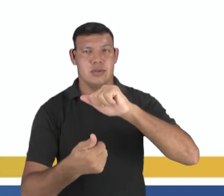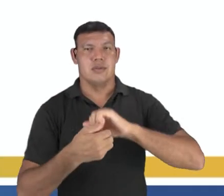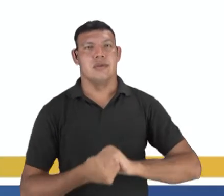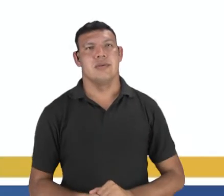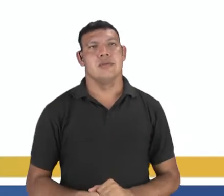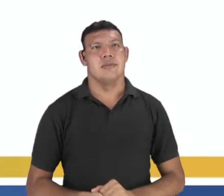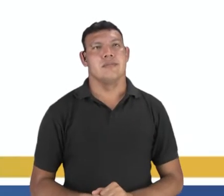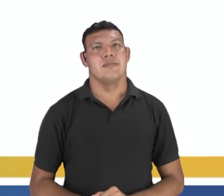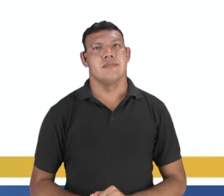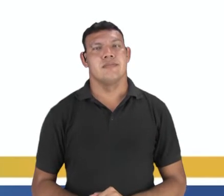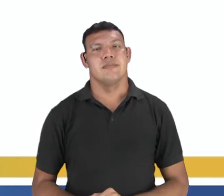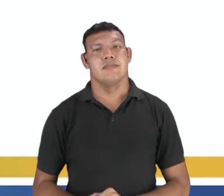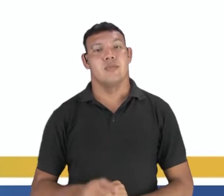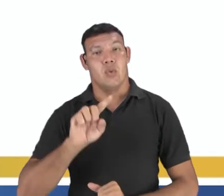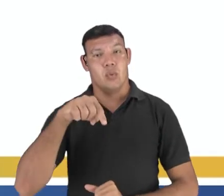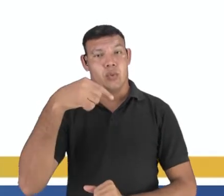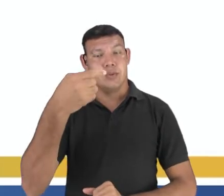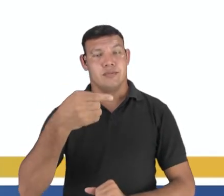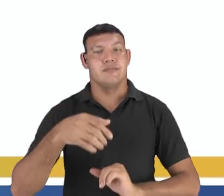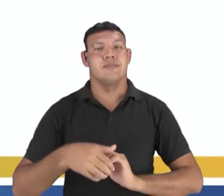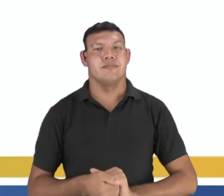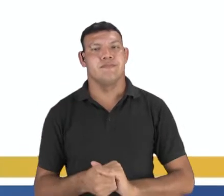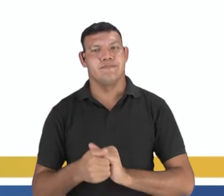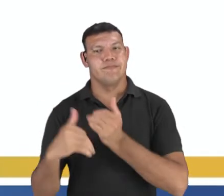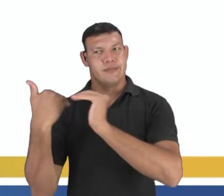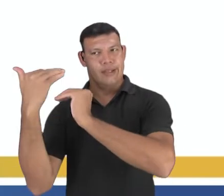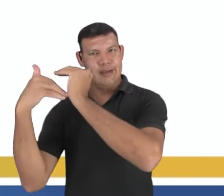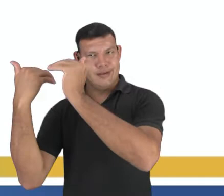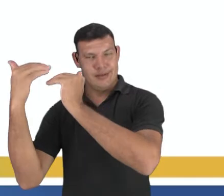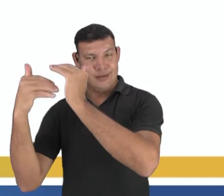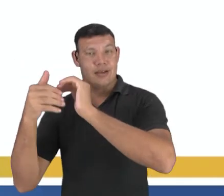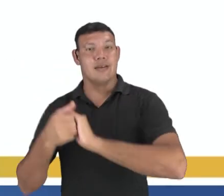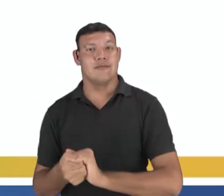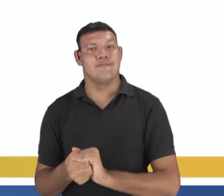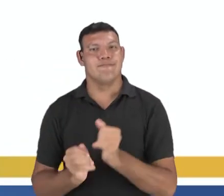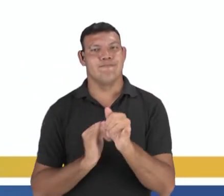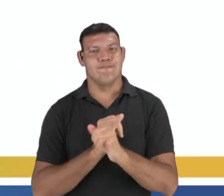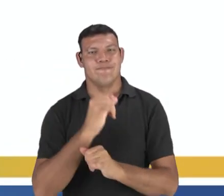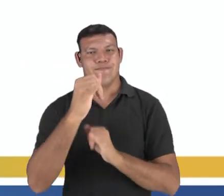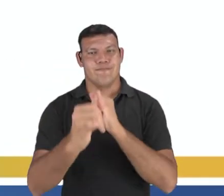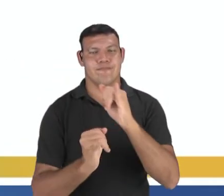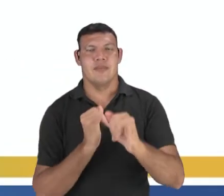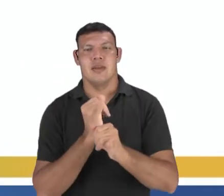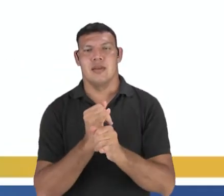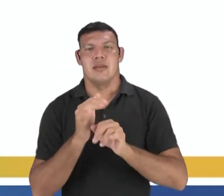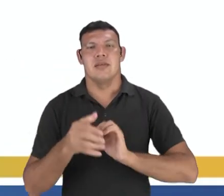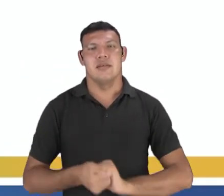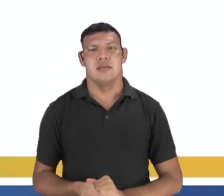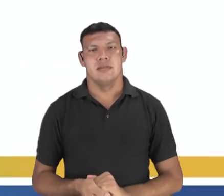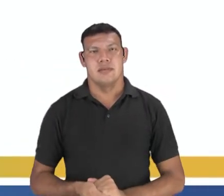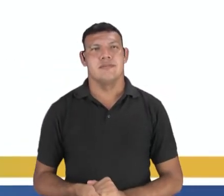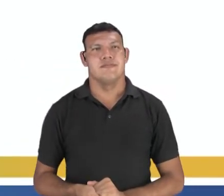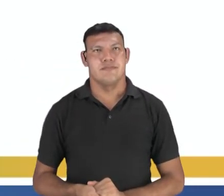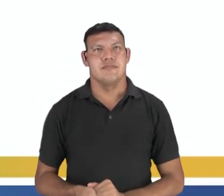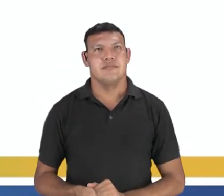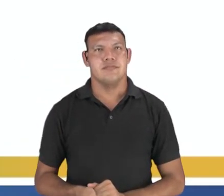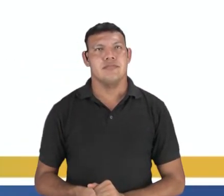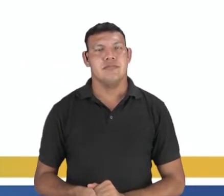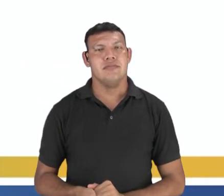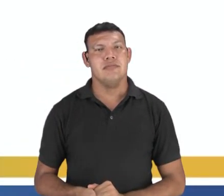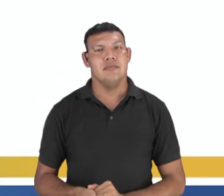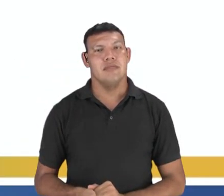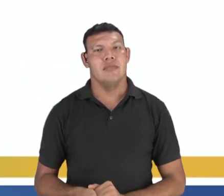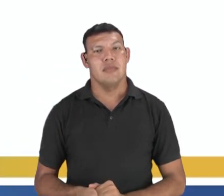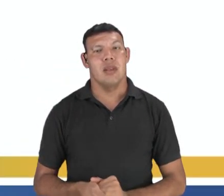mundo. O próximo e a próxima evolução digamos assim é a internet.